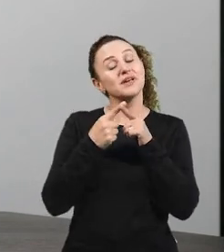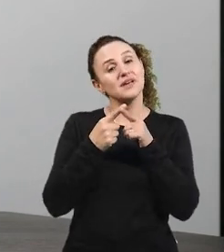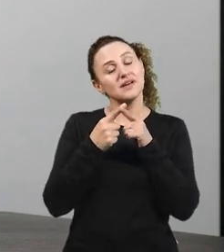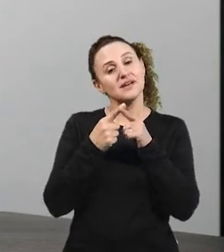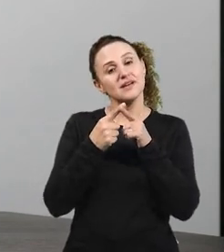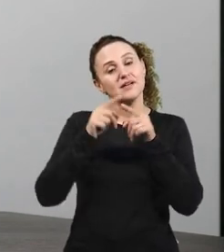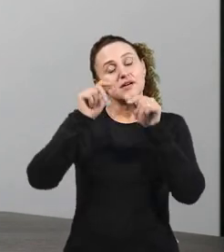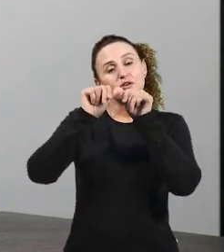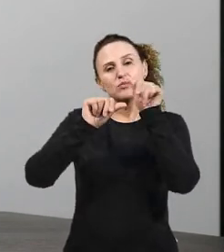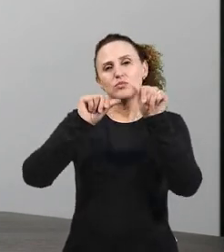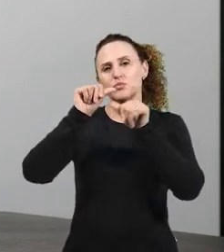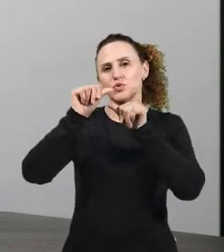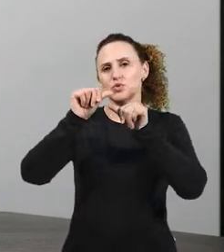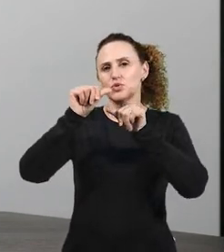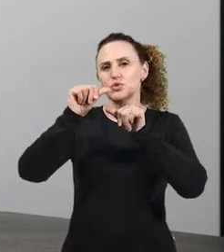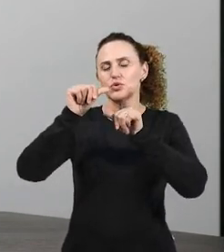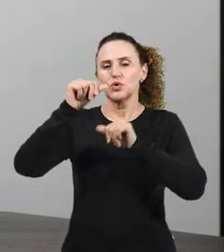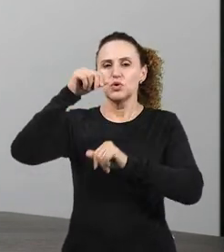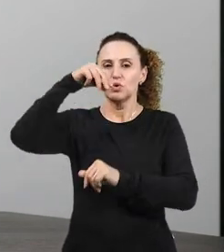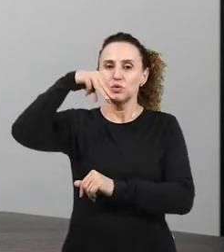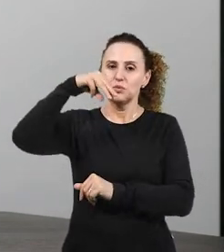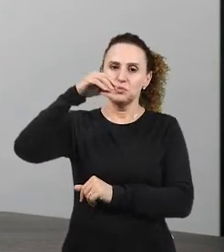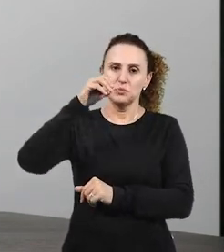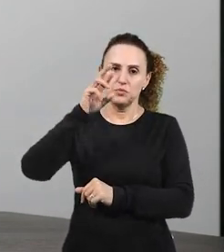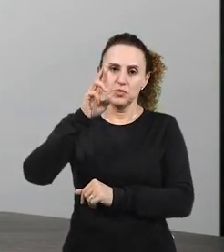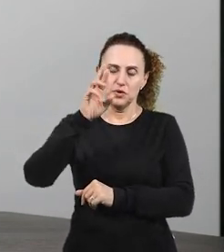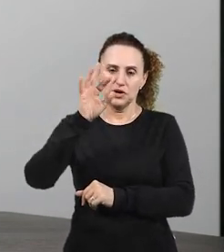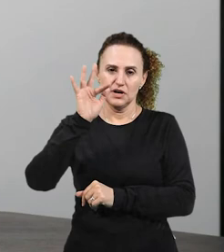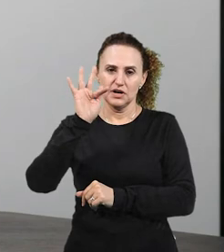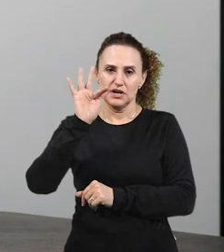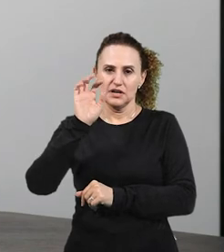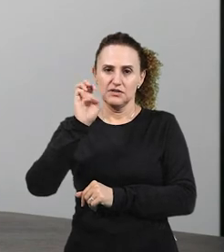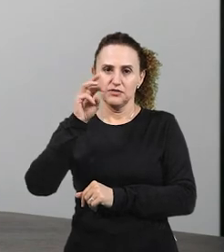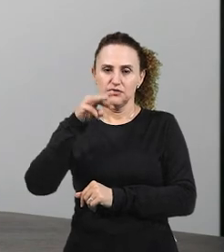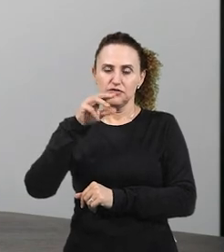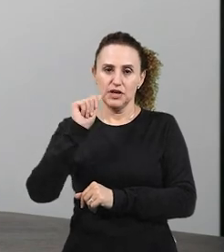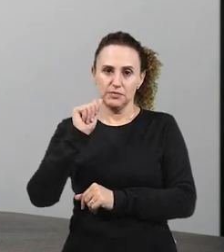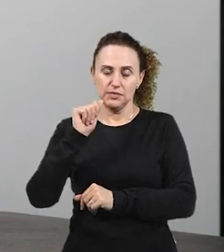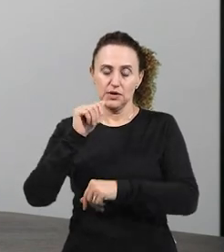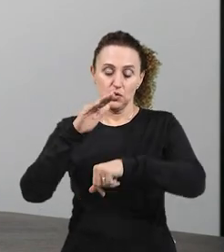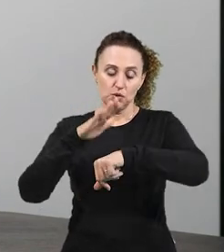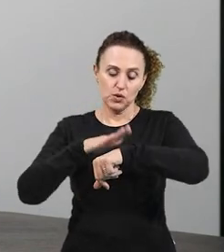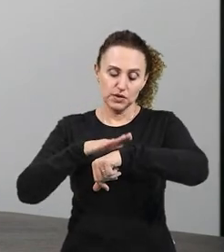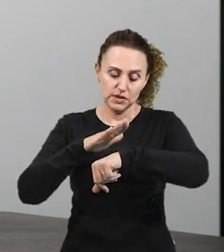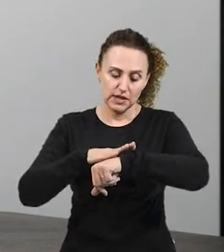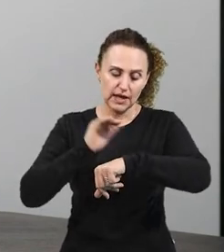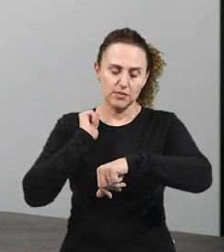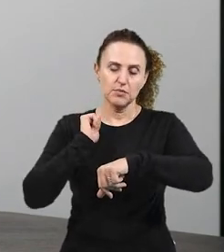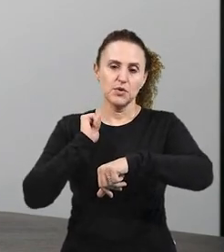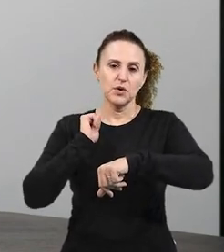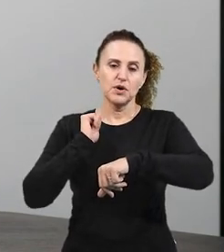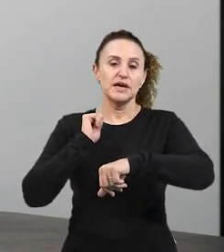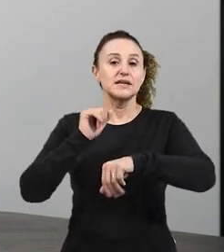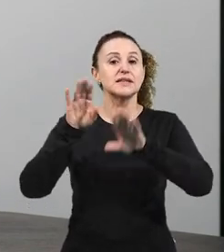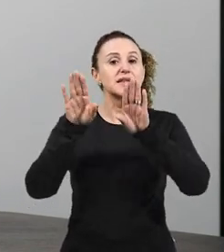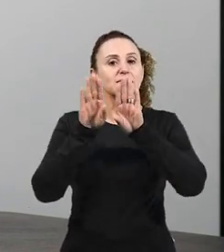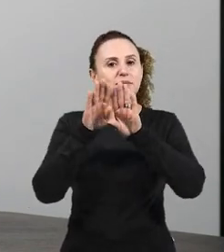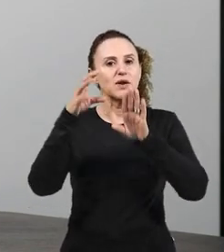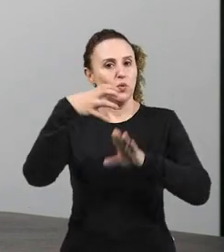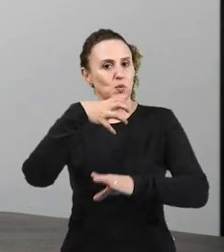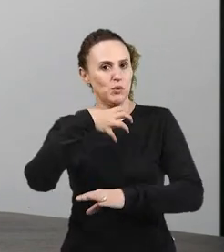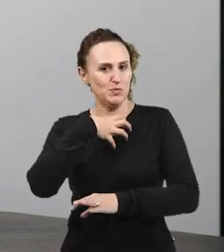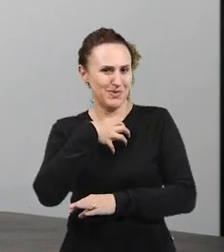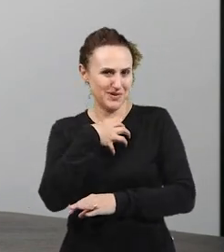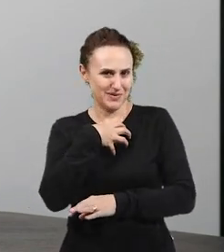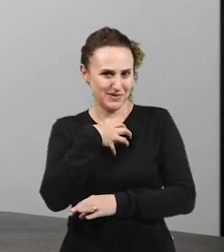o morfema que indica tempo e modo, tá? Porque aí, se vocês observarem, gente tá, ó, tu cantas, o que que marca o